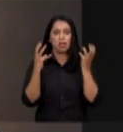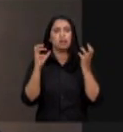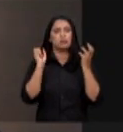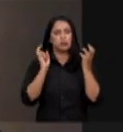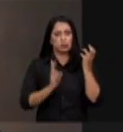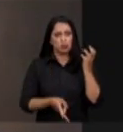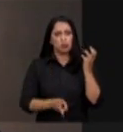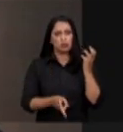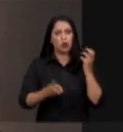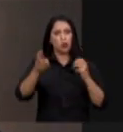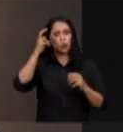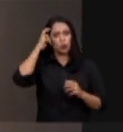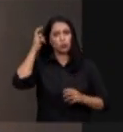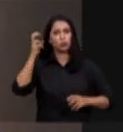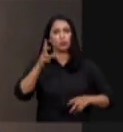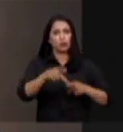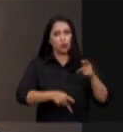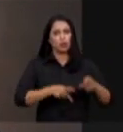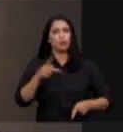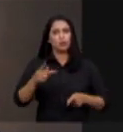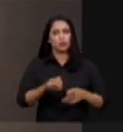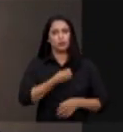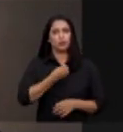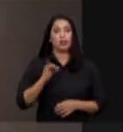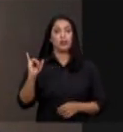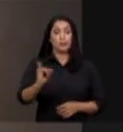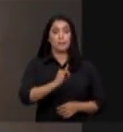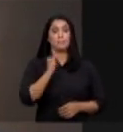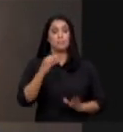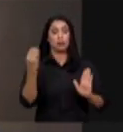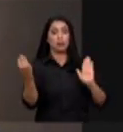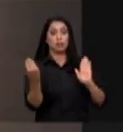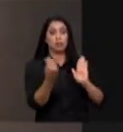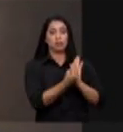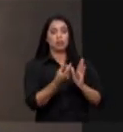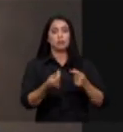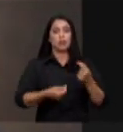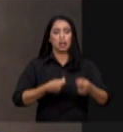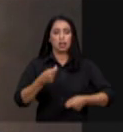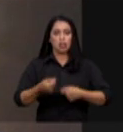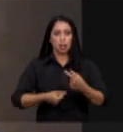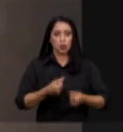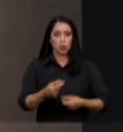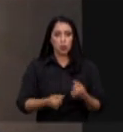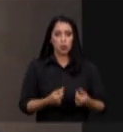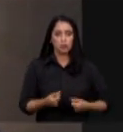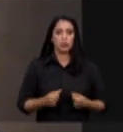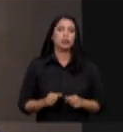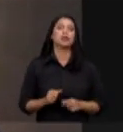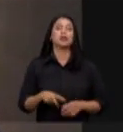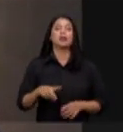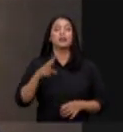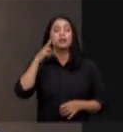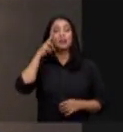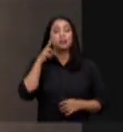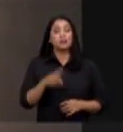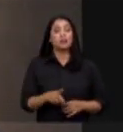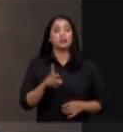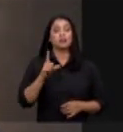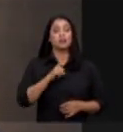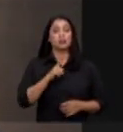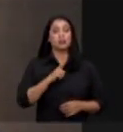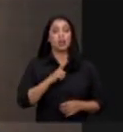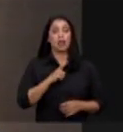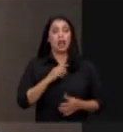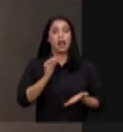povos, suas culturas e formas de vida, sendo esse um importante fator para a bioeconomia. Notamos que a intensificação dos deliberados